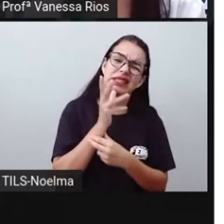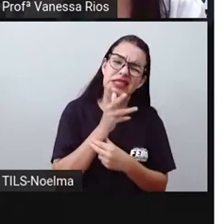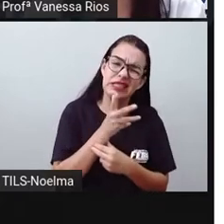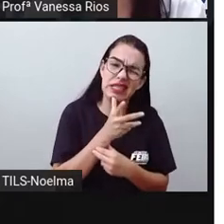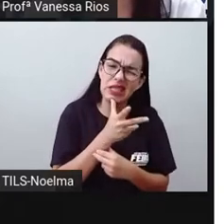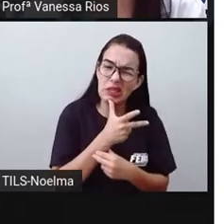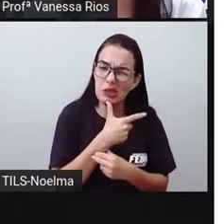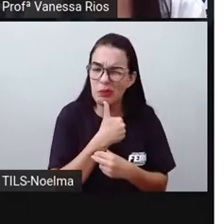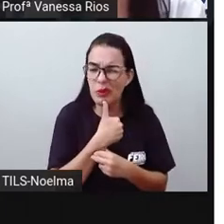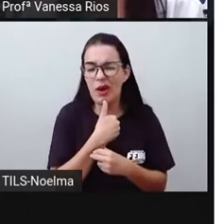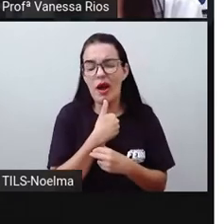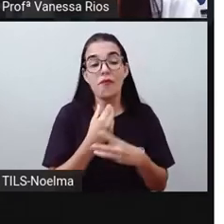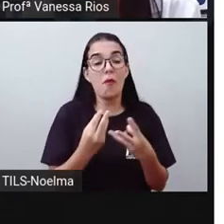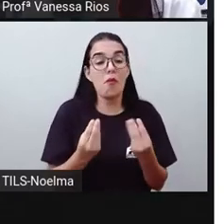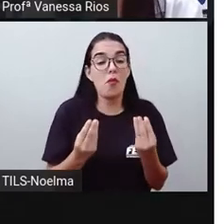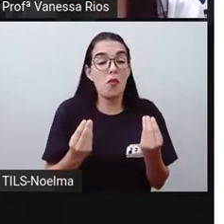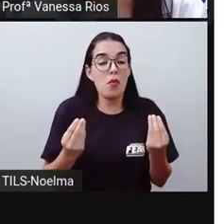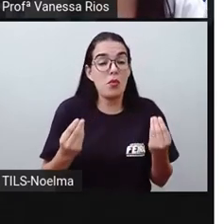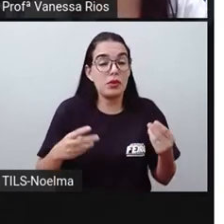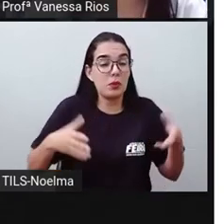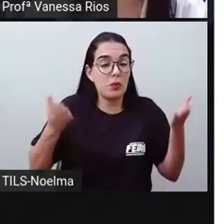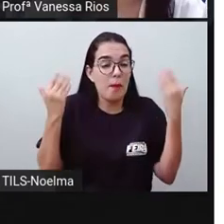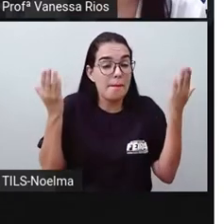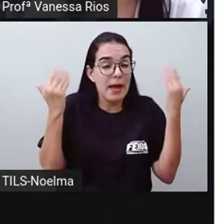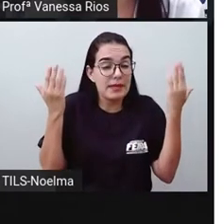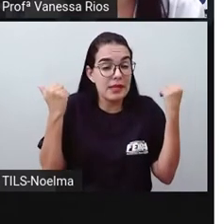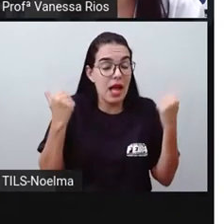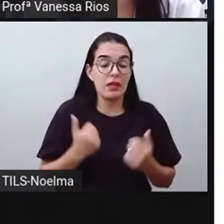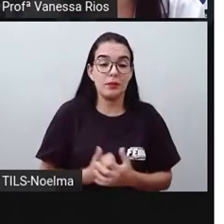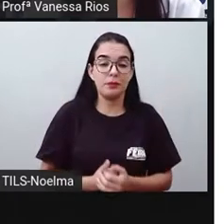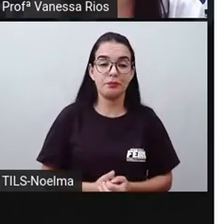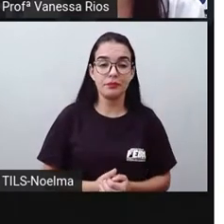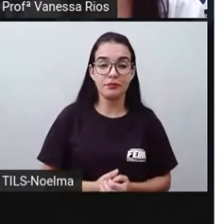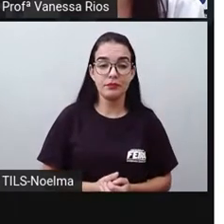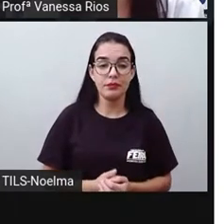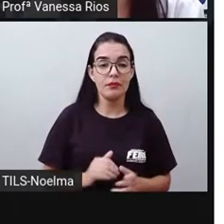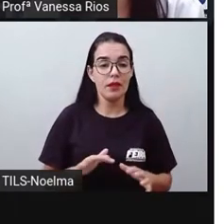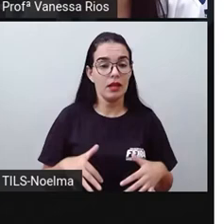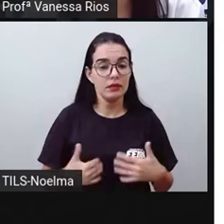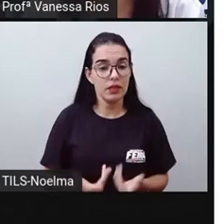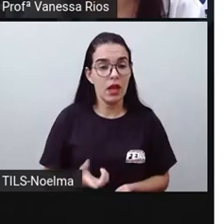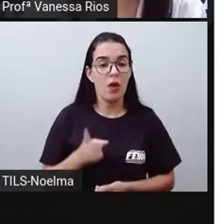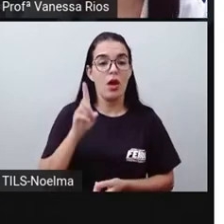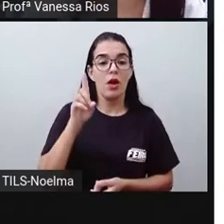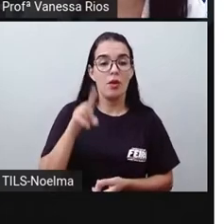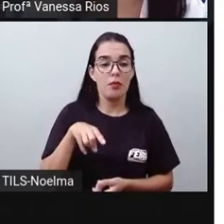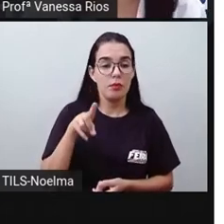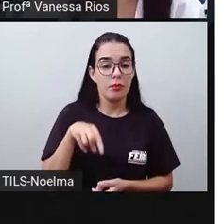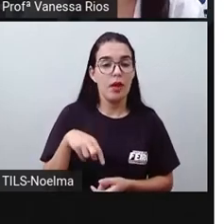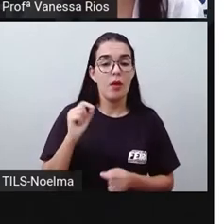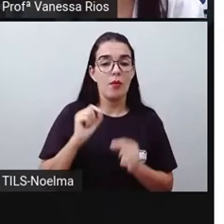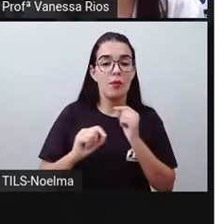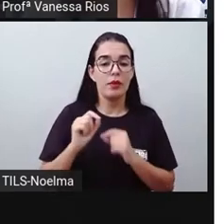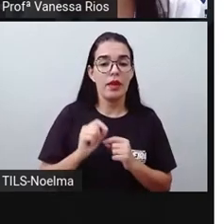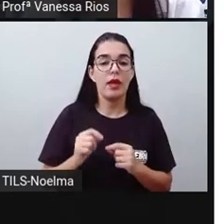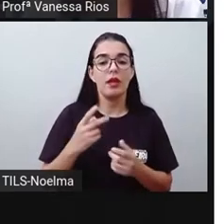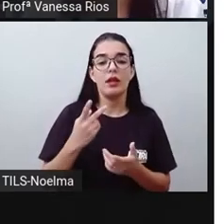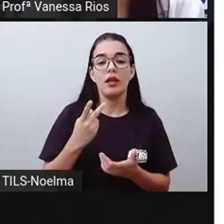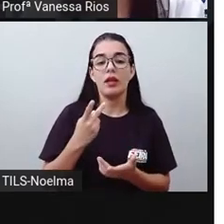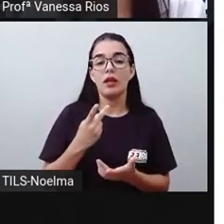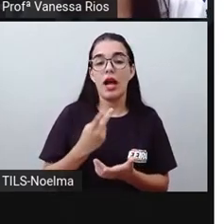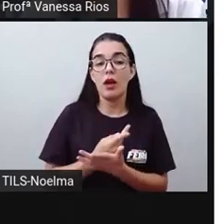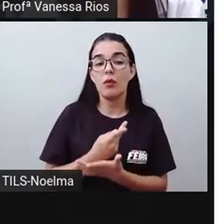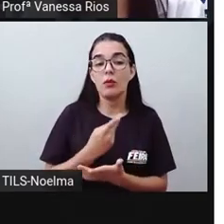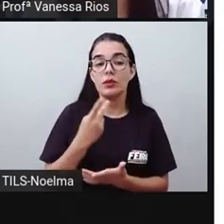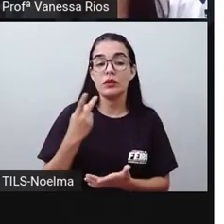instrumentos que são utilizados para o processo de movimentação, de locomoção de pessoas e também de